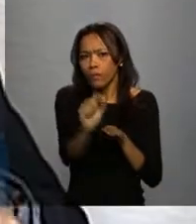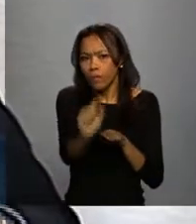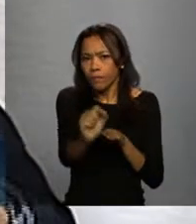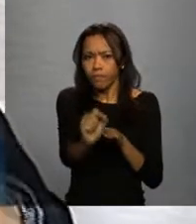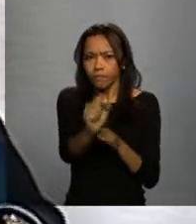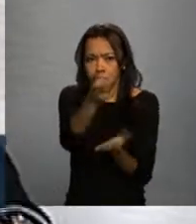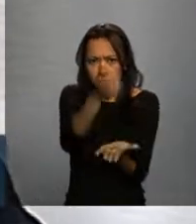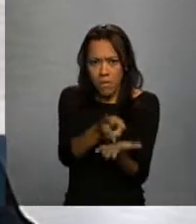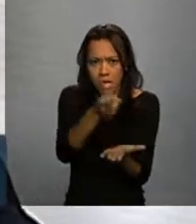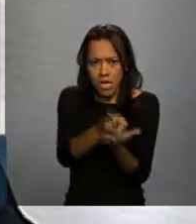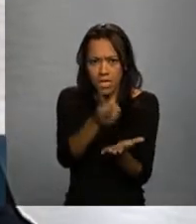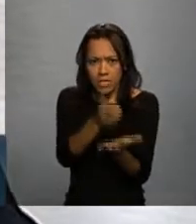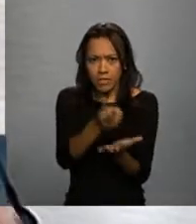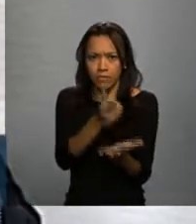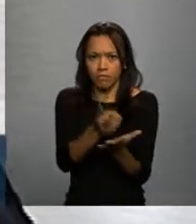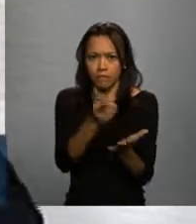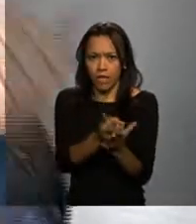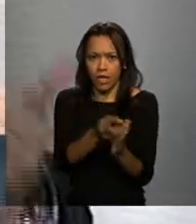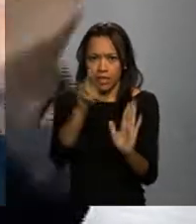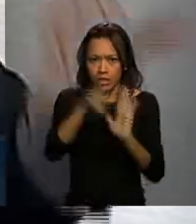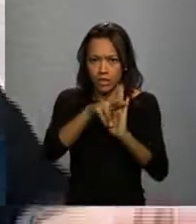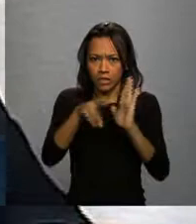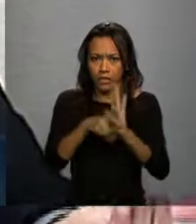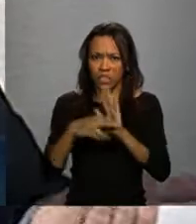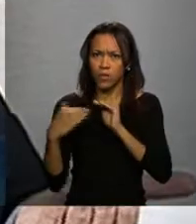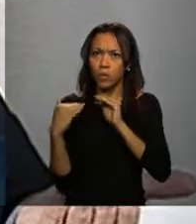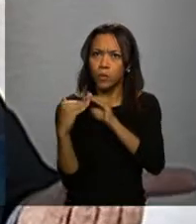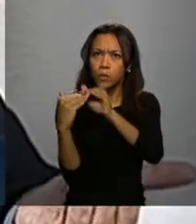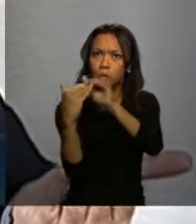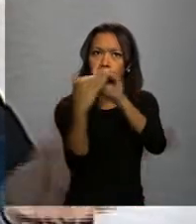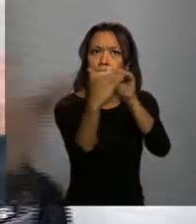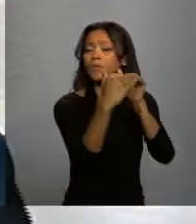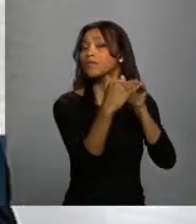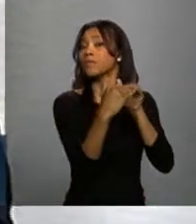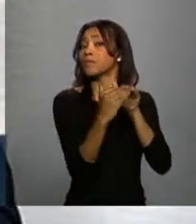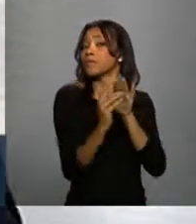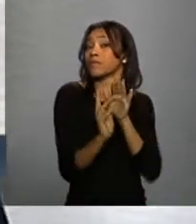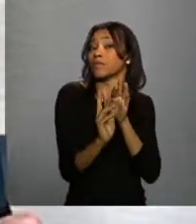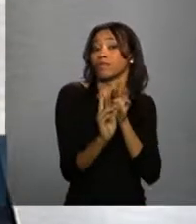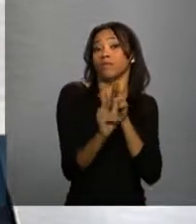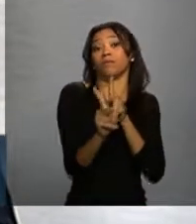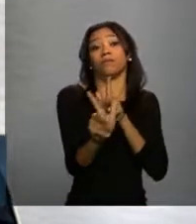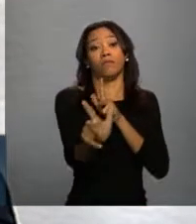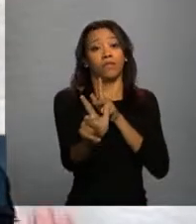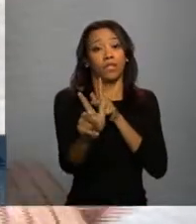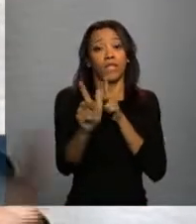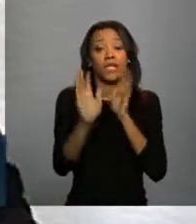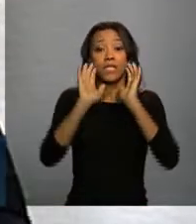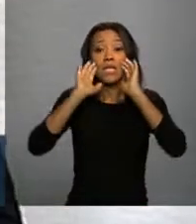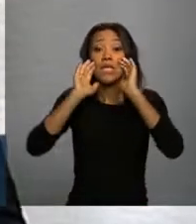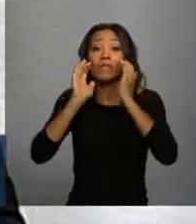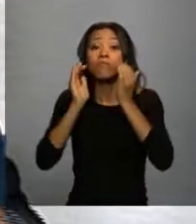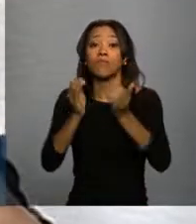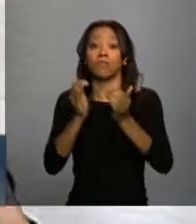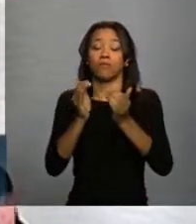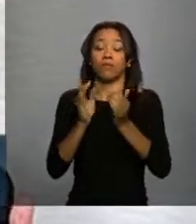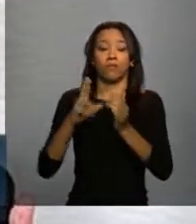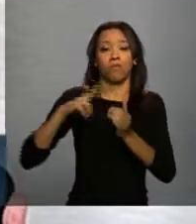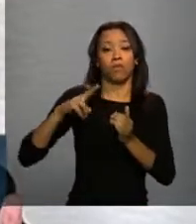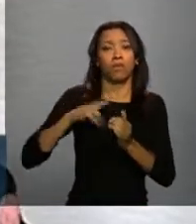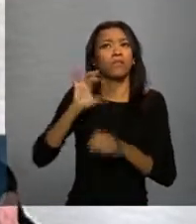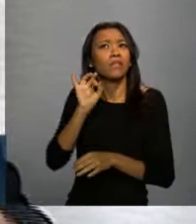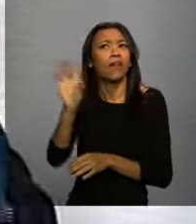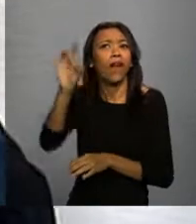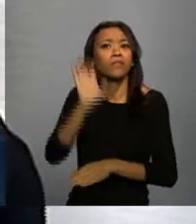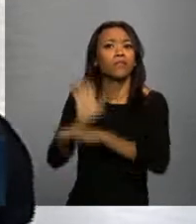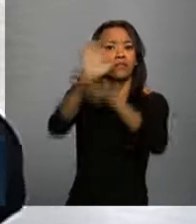a mesma régua para medir todo mundo, é mais para quem mais precisa, é esse olhar singular, então eu acho que um dos grandes desafios